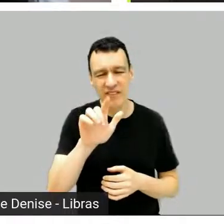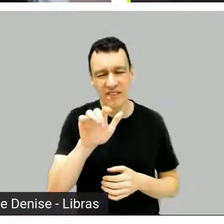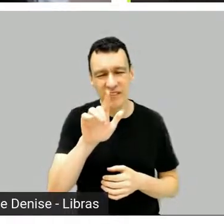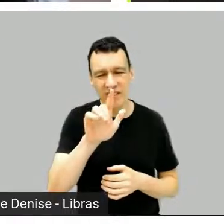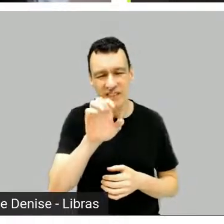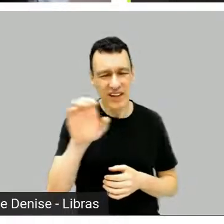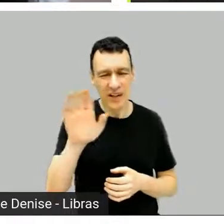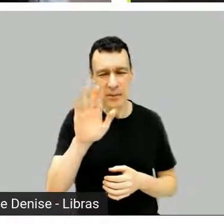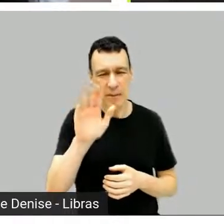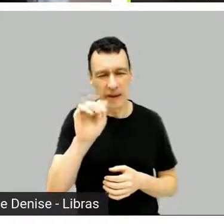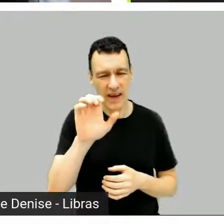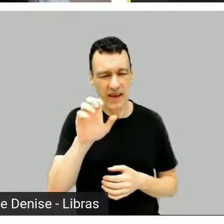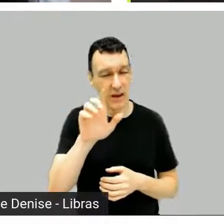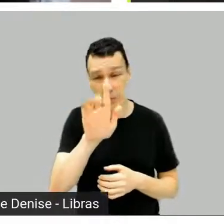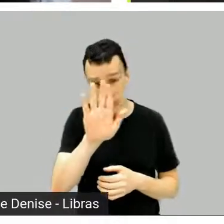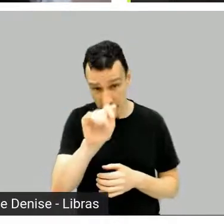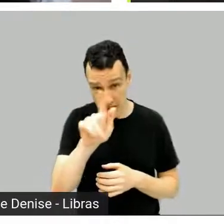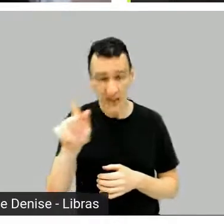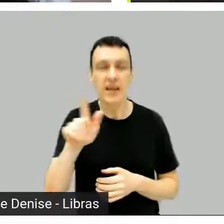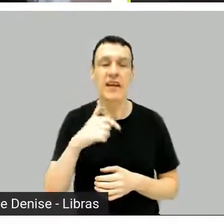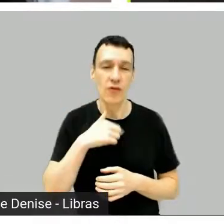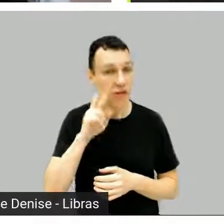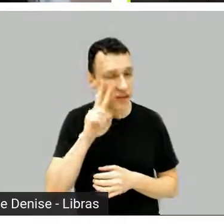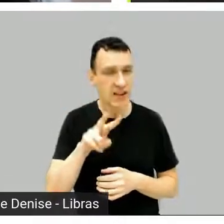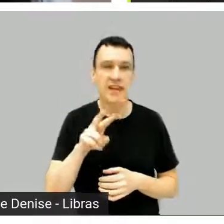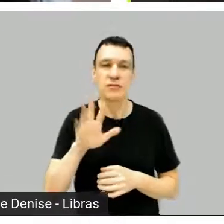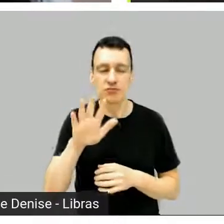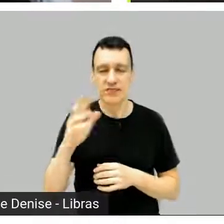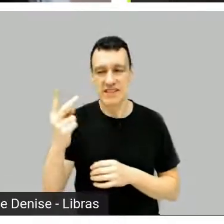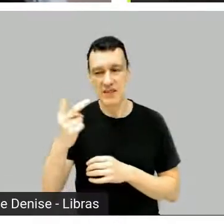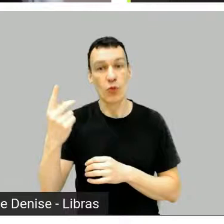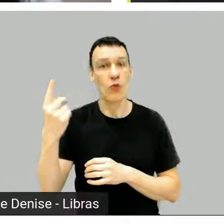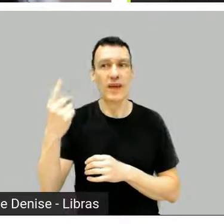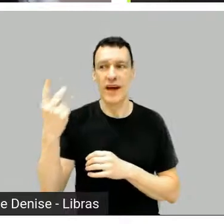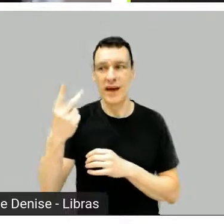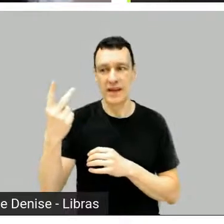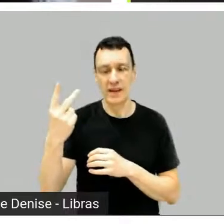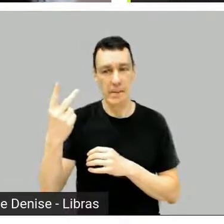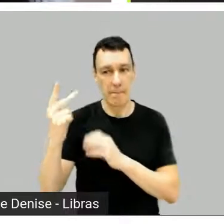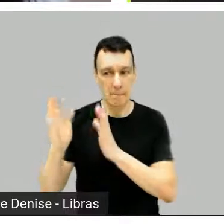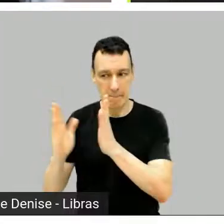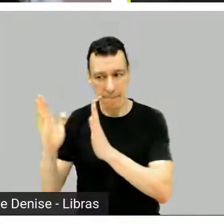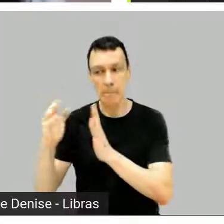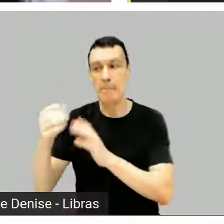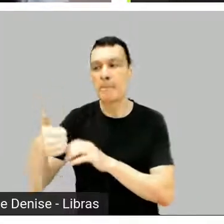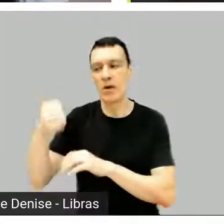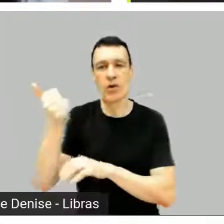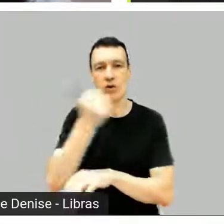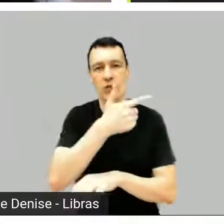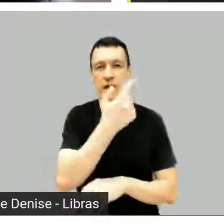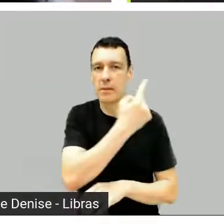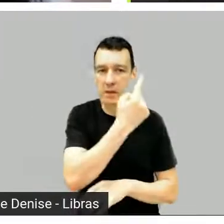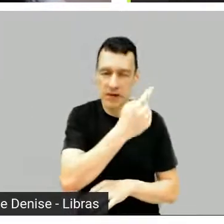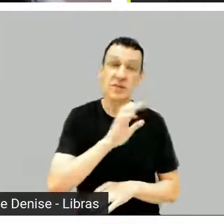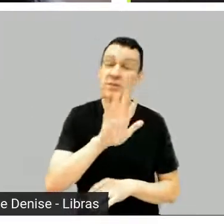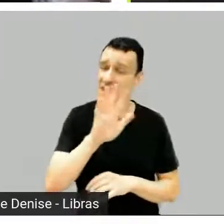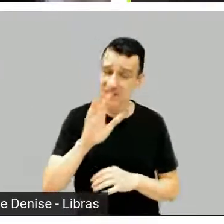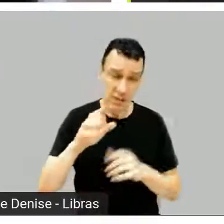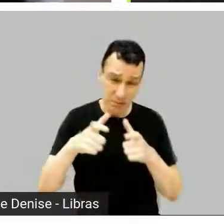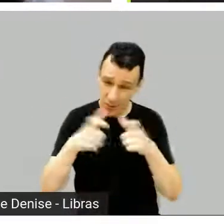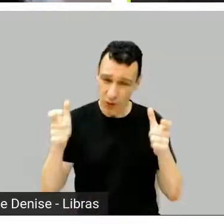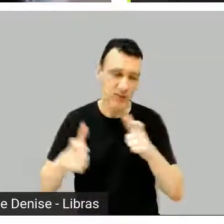arrastou, assim, de segunda, mas é que geralmente, a primeira temporada é o que pega a gente, que a gente,